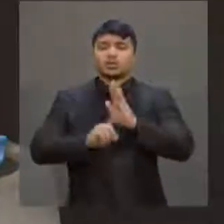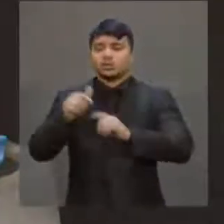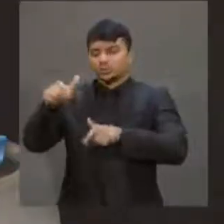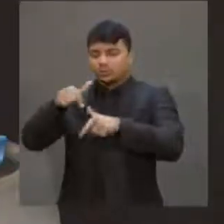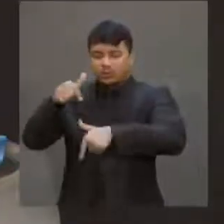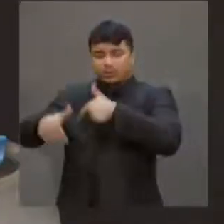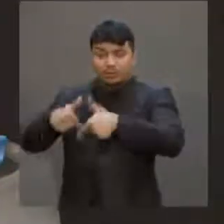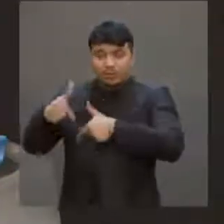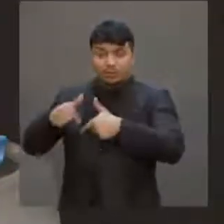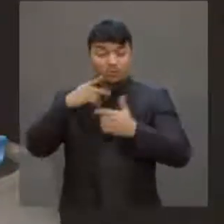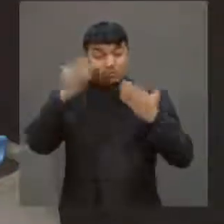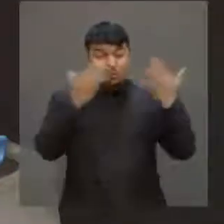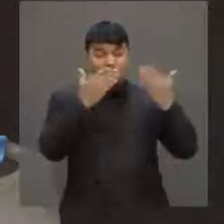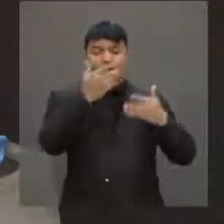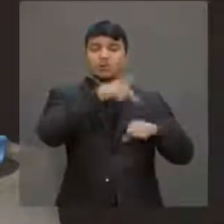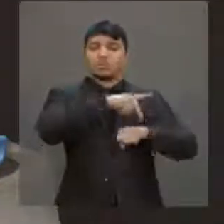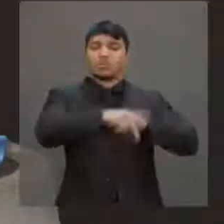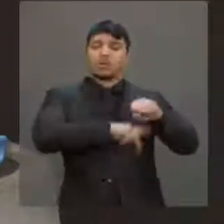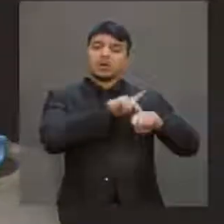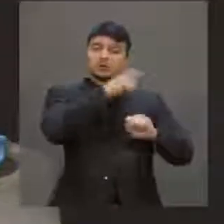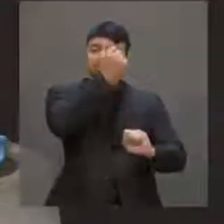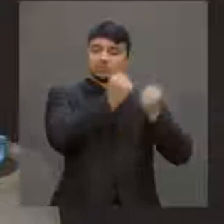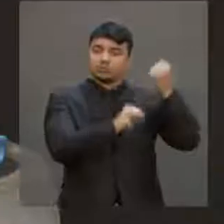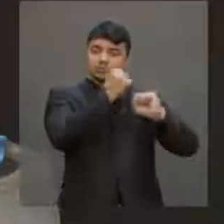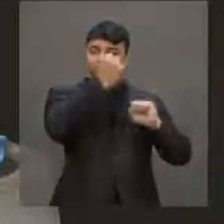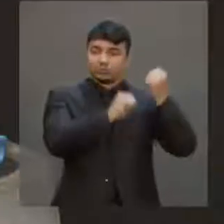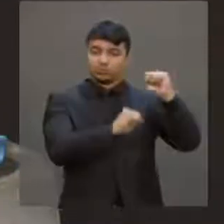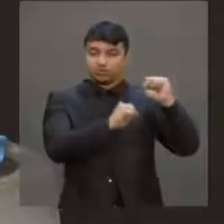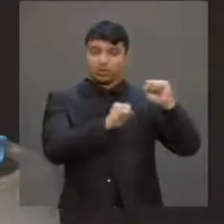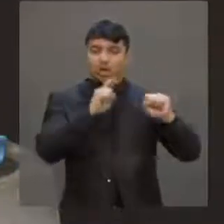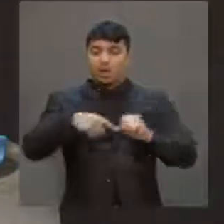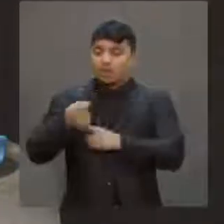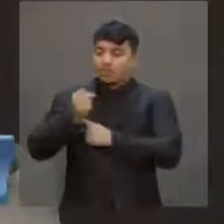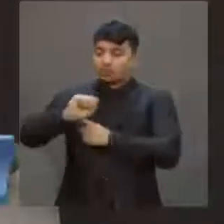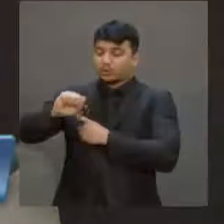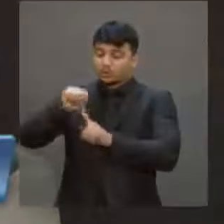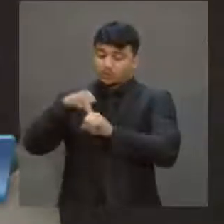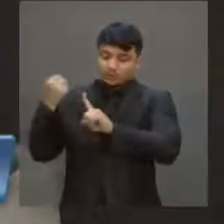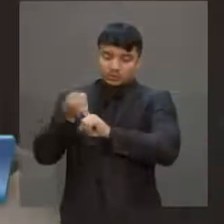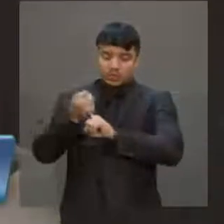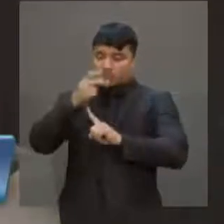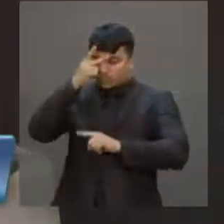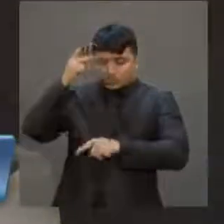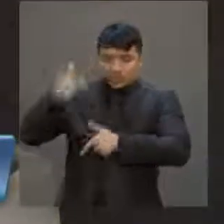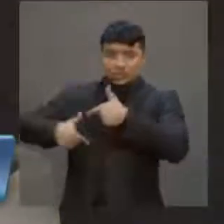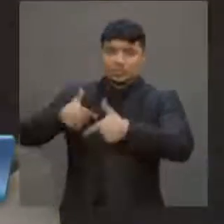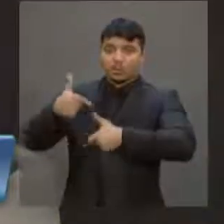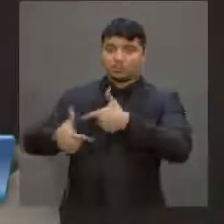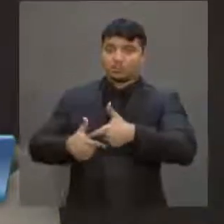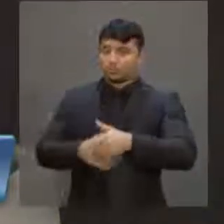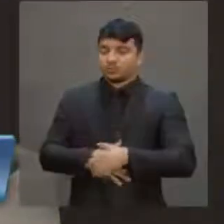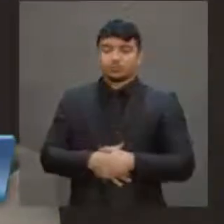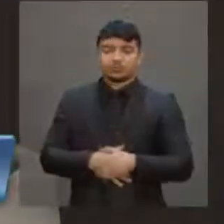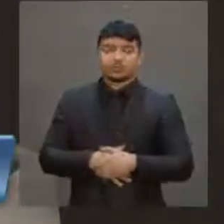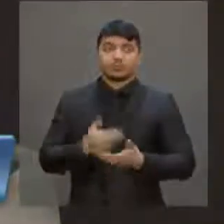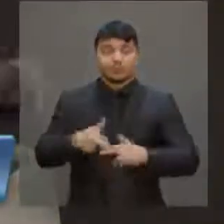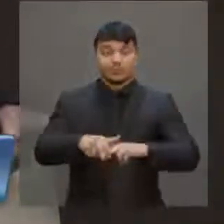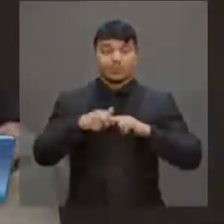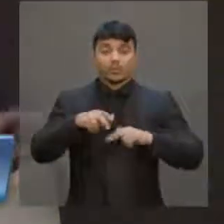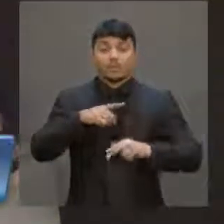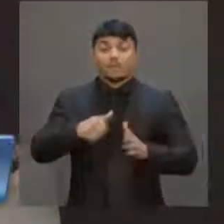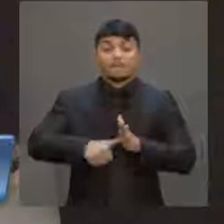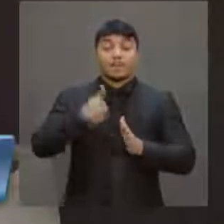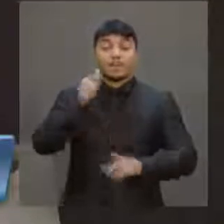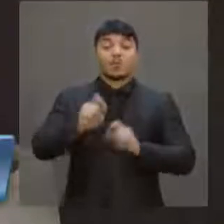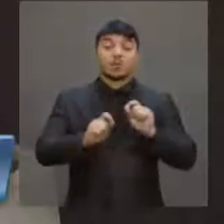aos países industrializados, em proteção social ao trabalhador e à trabalhadora. Portanto, a primeira coisa que tem que